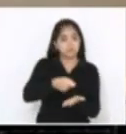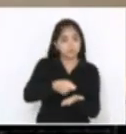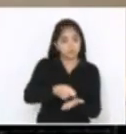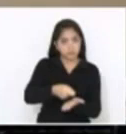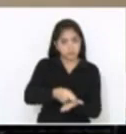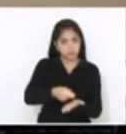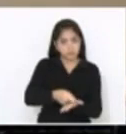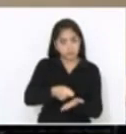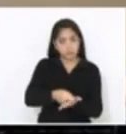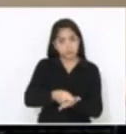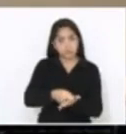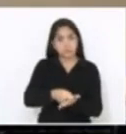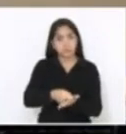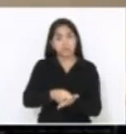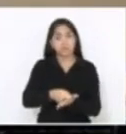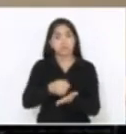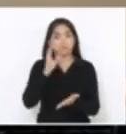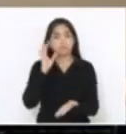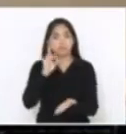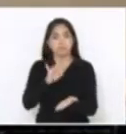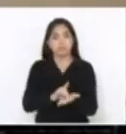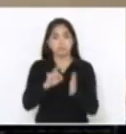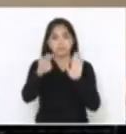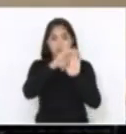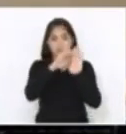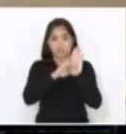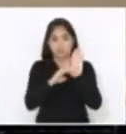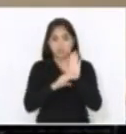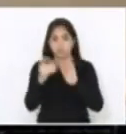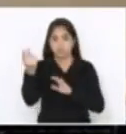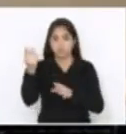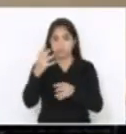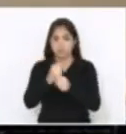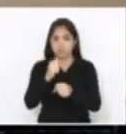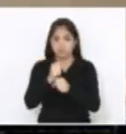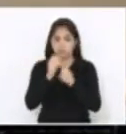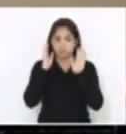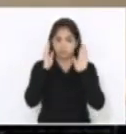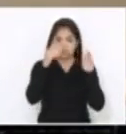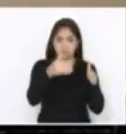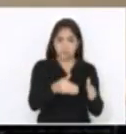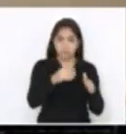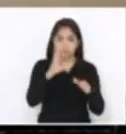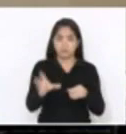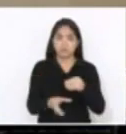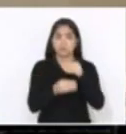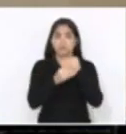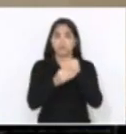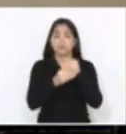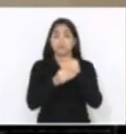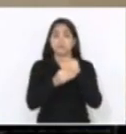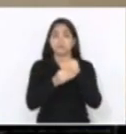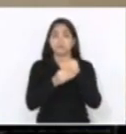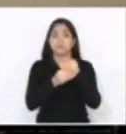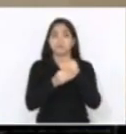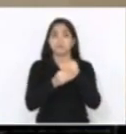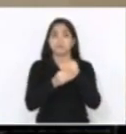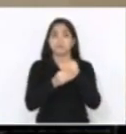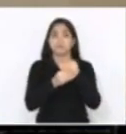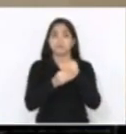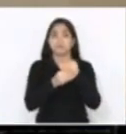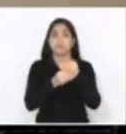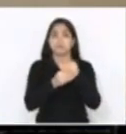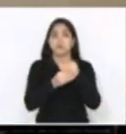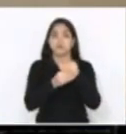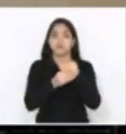a execução da programação orçamentária específica com emendas, digo, com sub-emendas